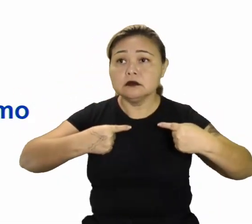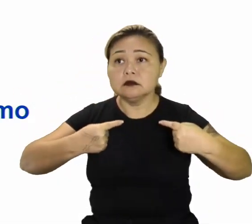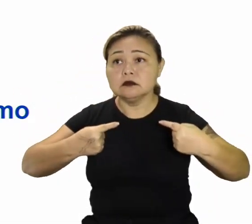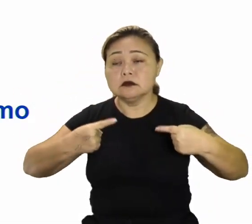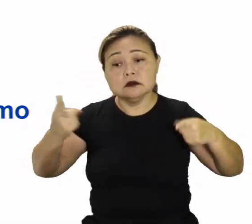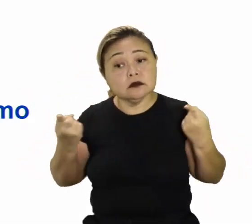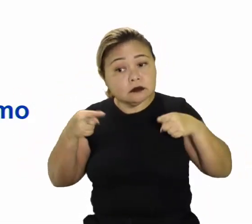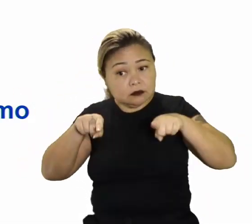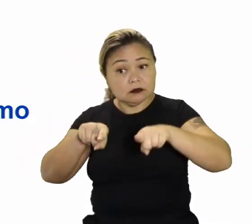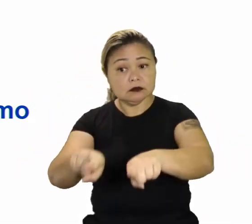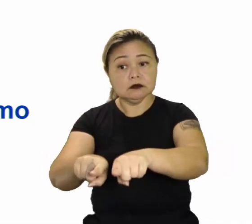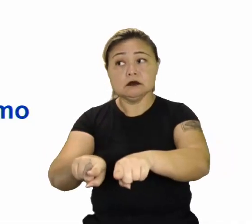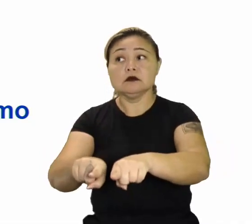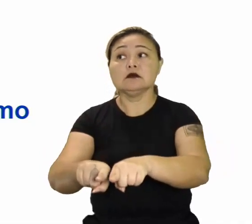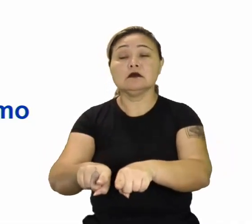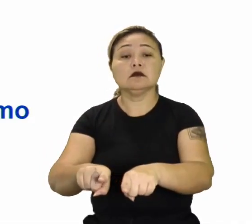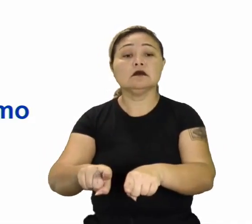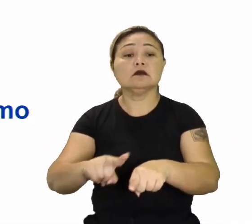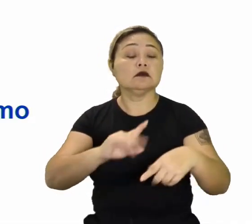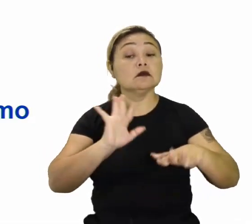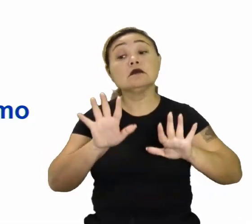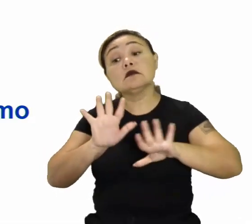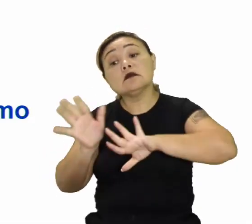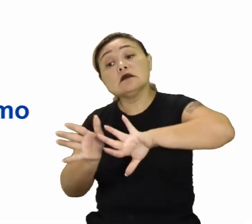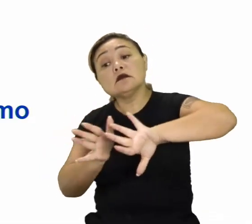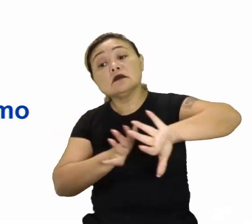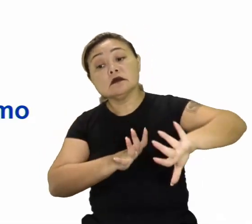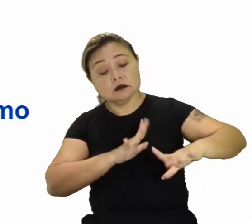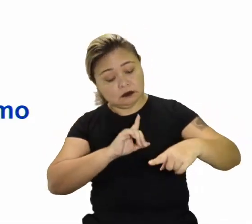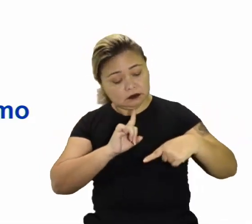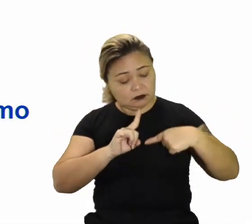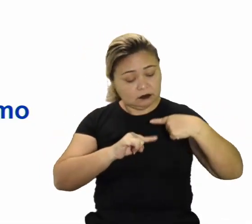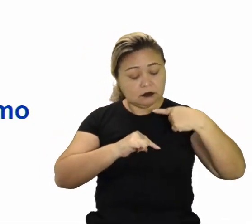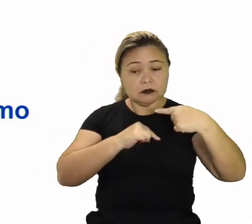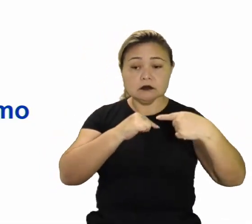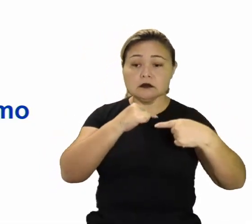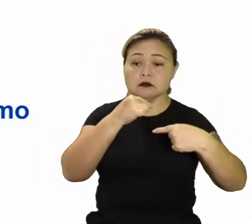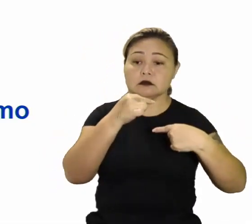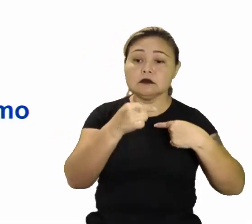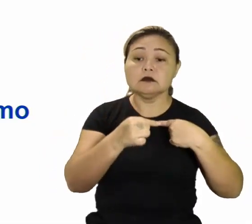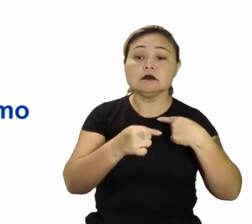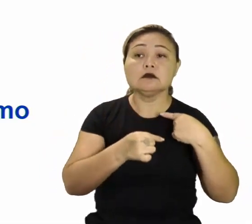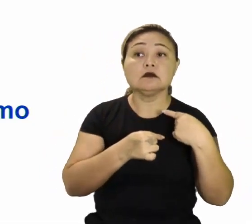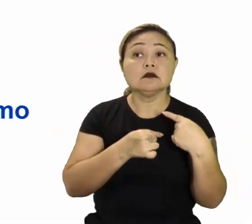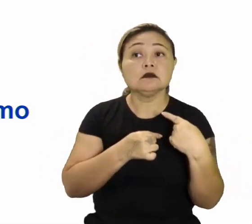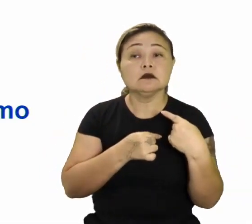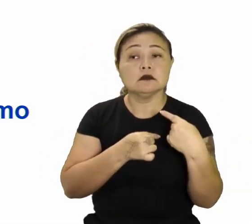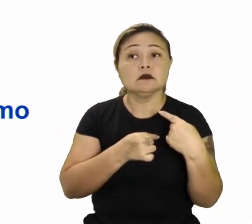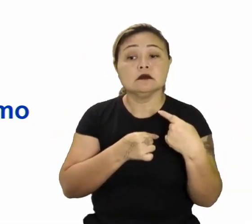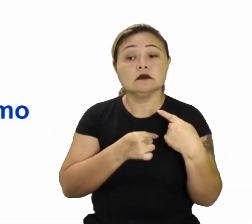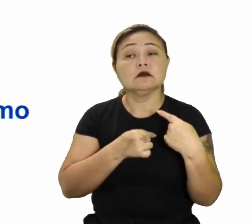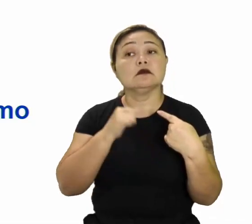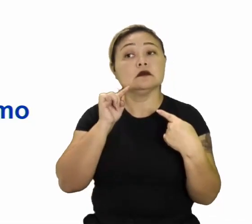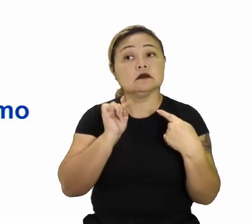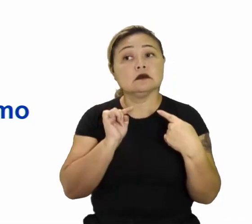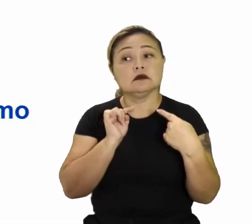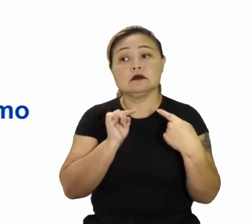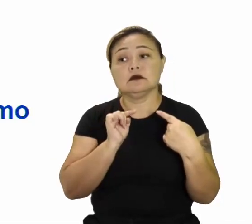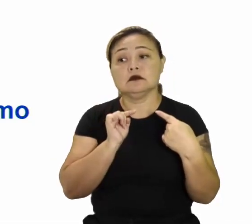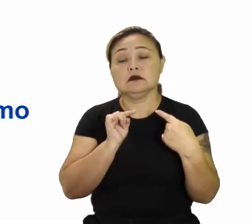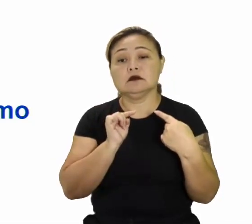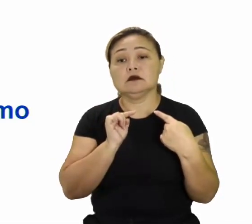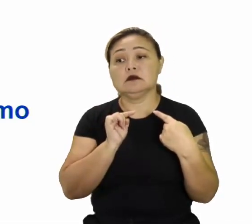simultâneo. Agora, sequencial. Isso significa o quê? Que quando um... Aí que está o negócio.